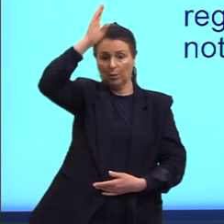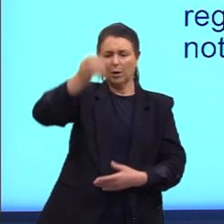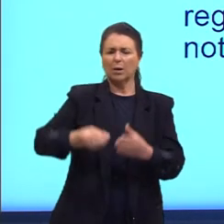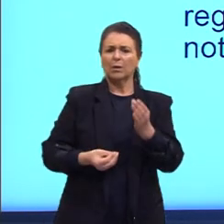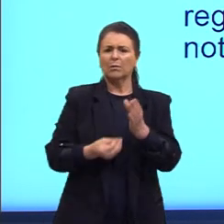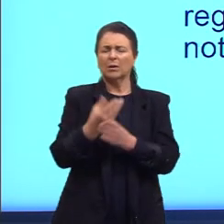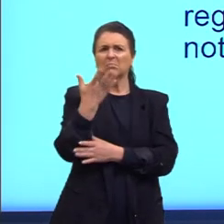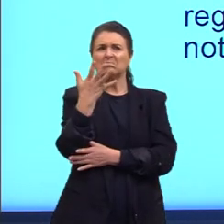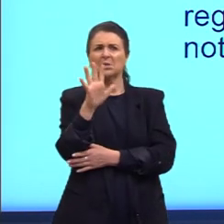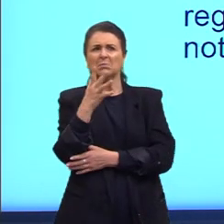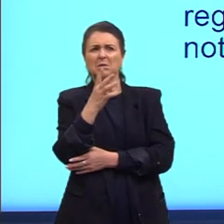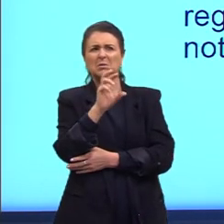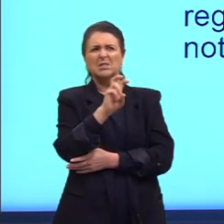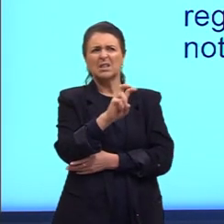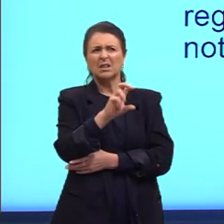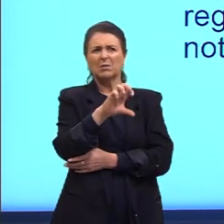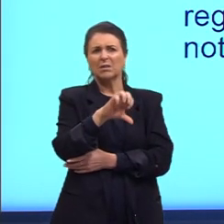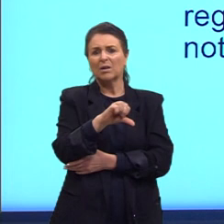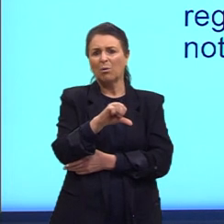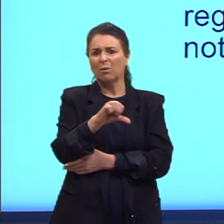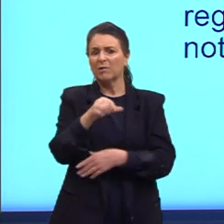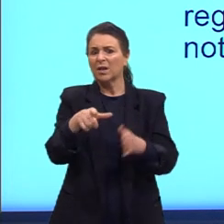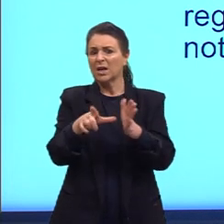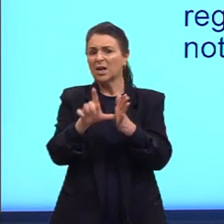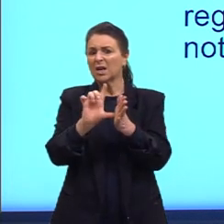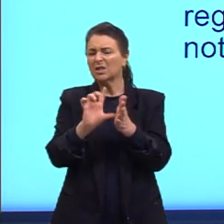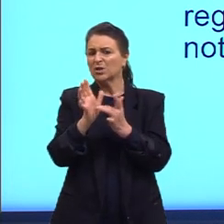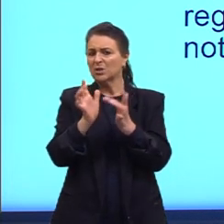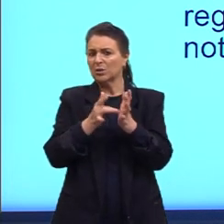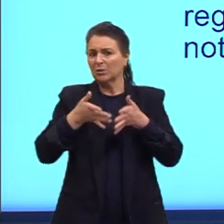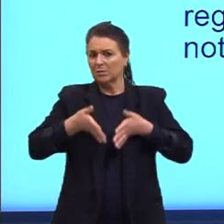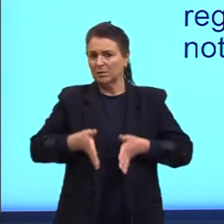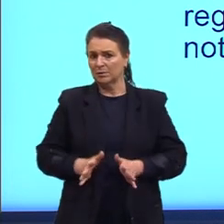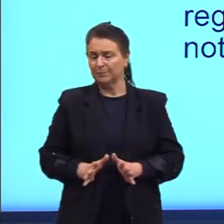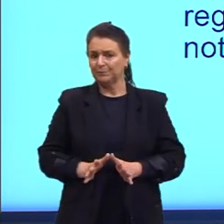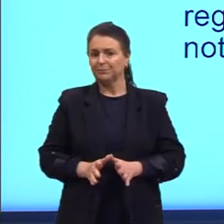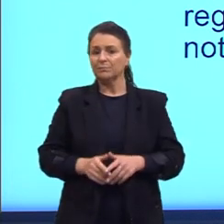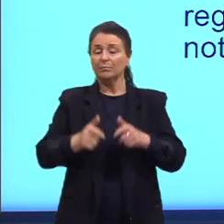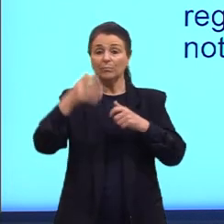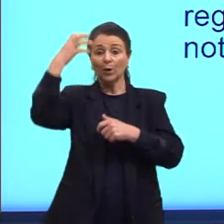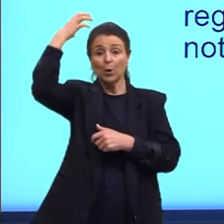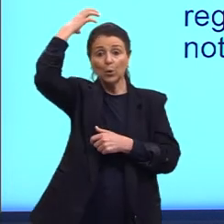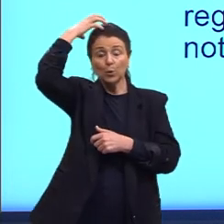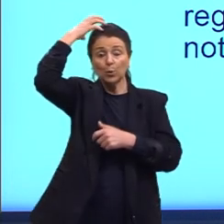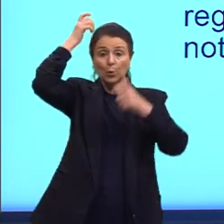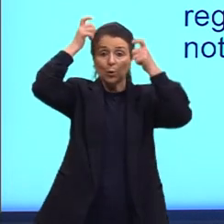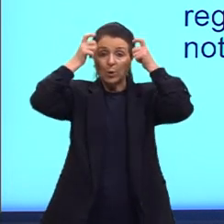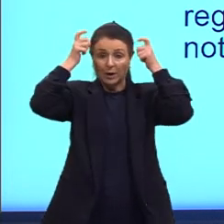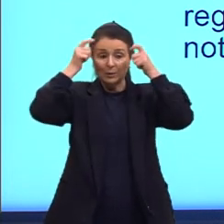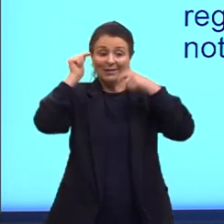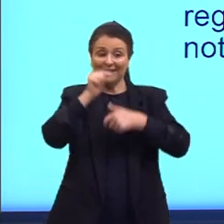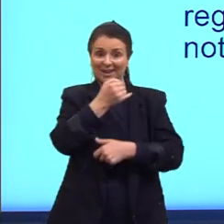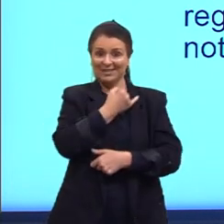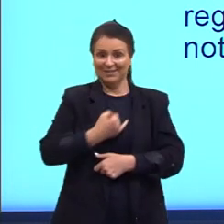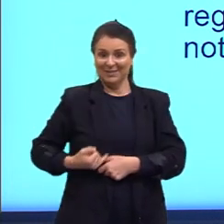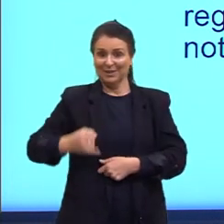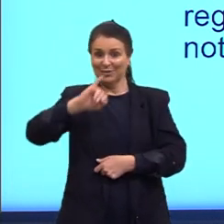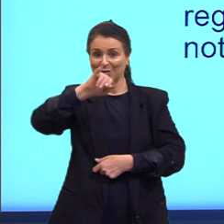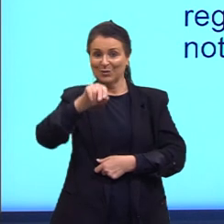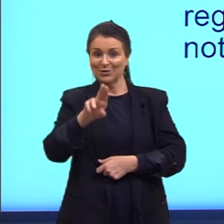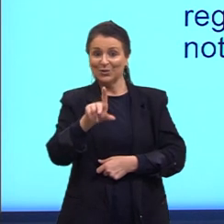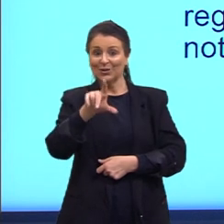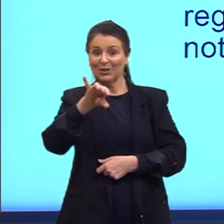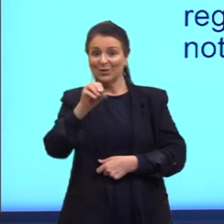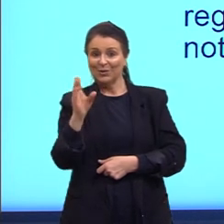menos aí por volta de 59 a.C., durante o reino desse imperador. Ela trazia notícias